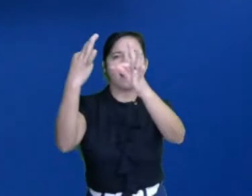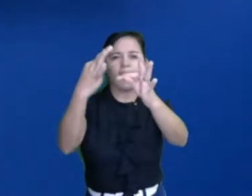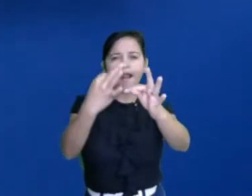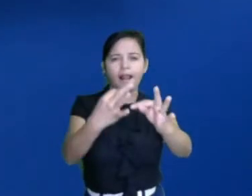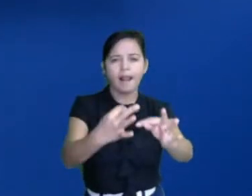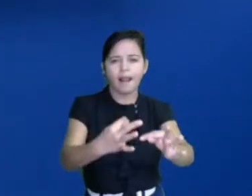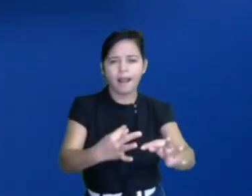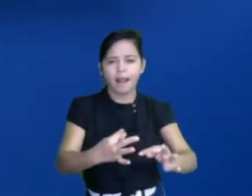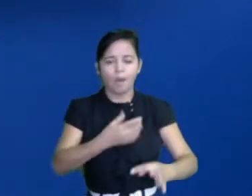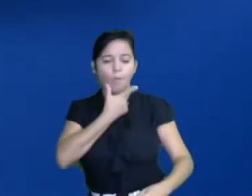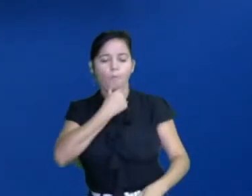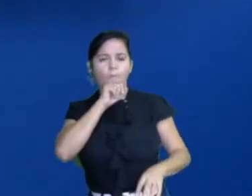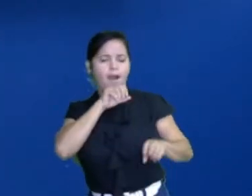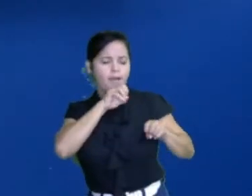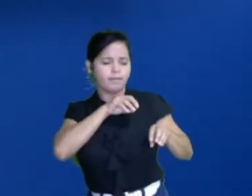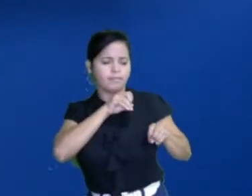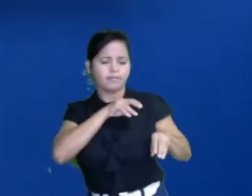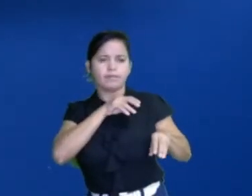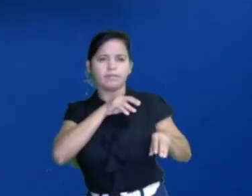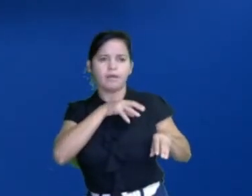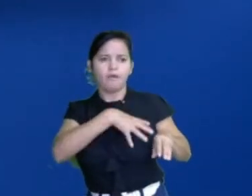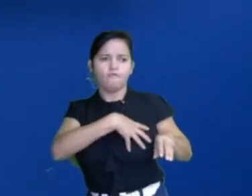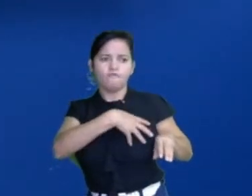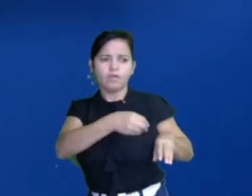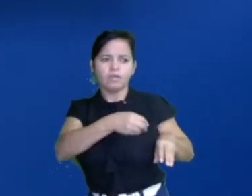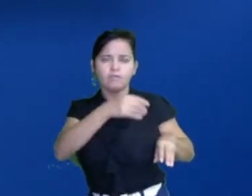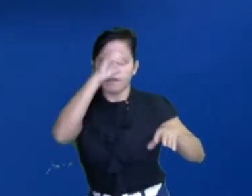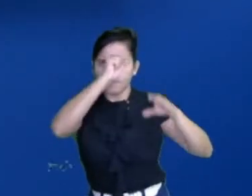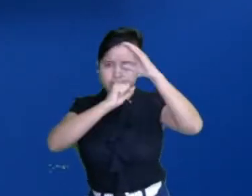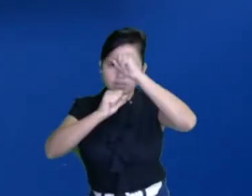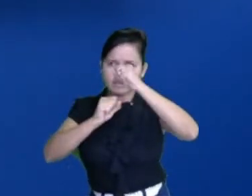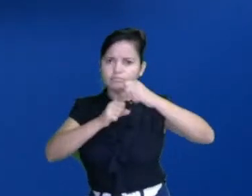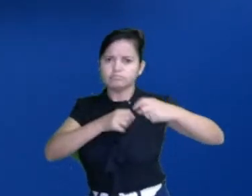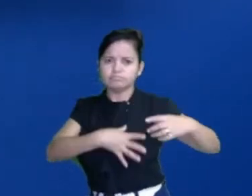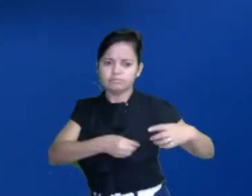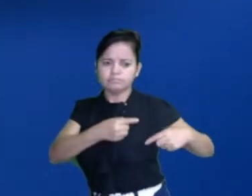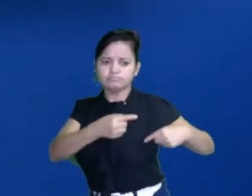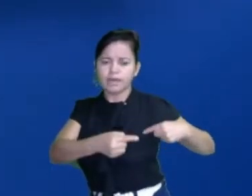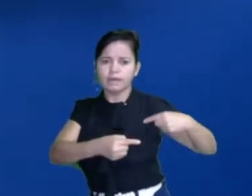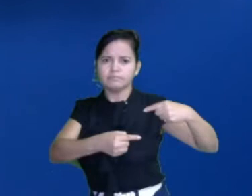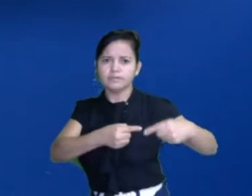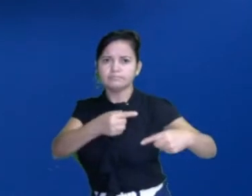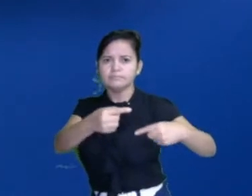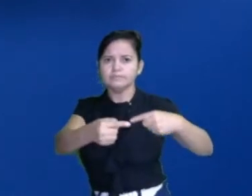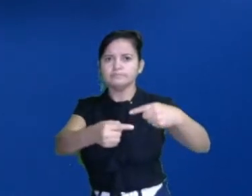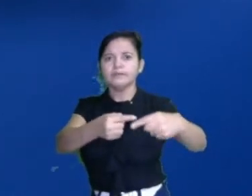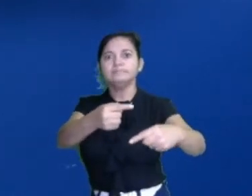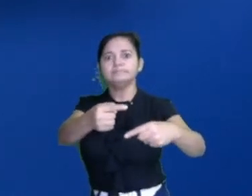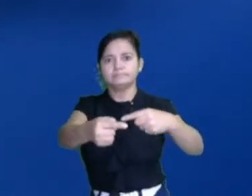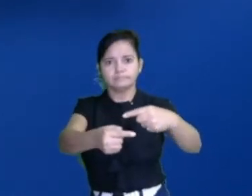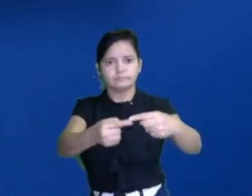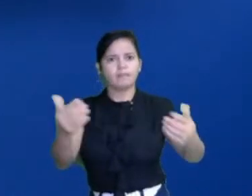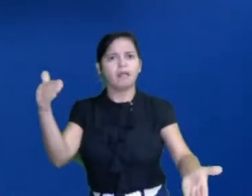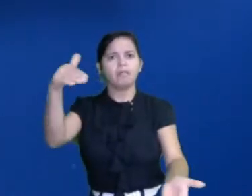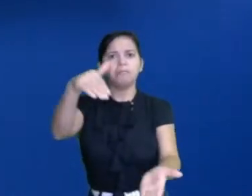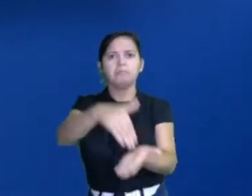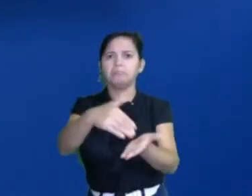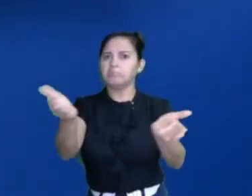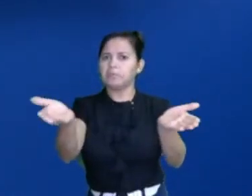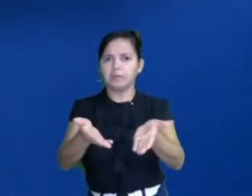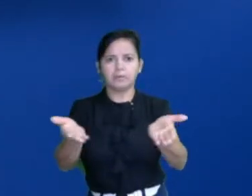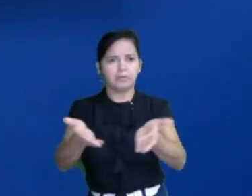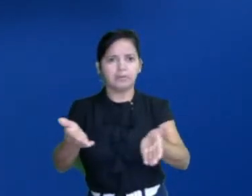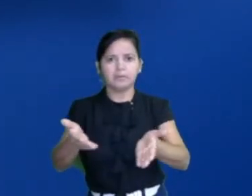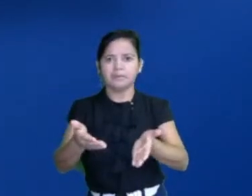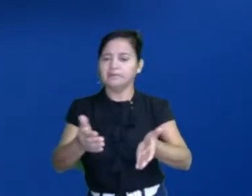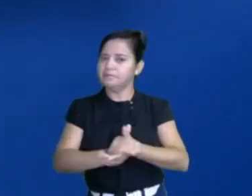aprendendo com o pai, com a mãe e assim foi passando. E esse costume, essa tradição até hoje se